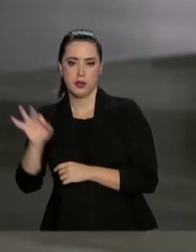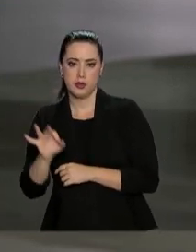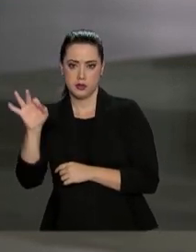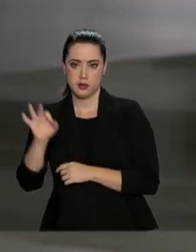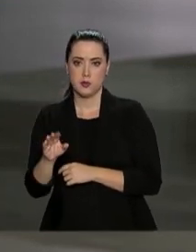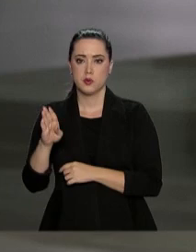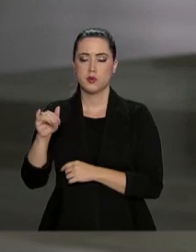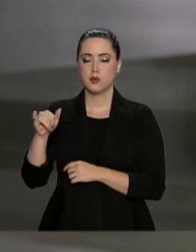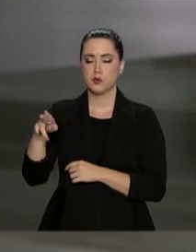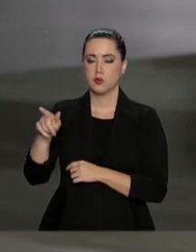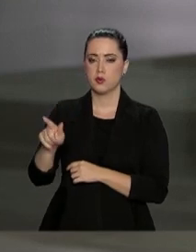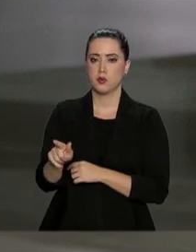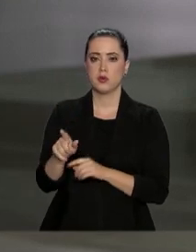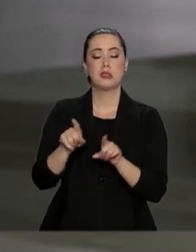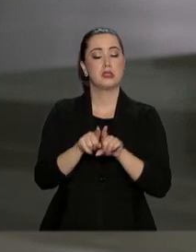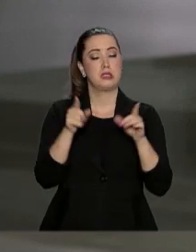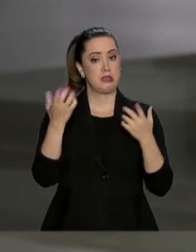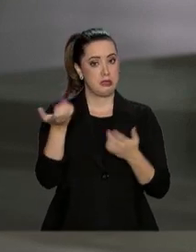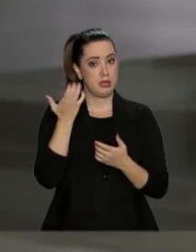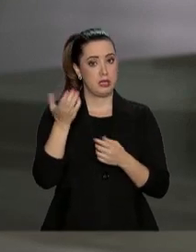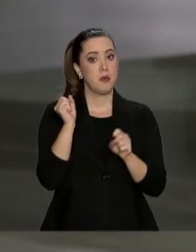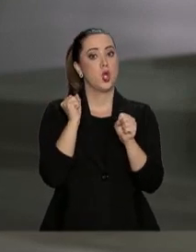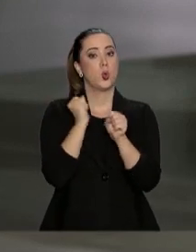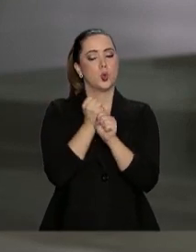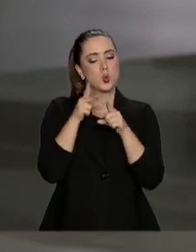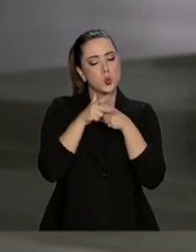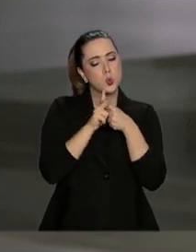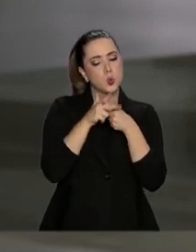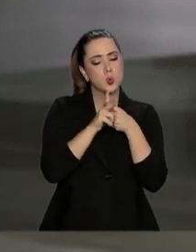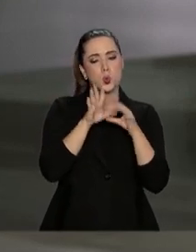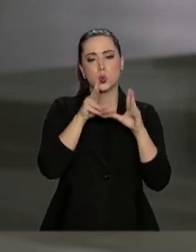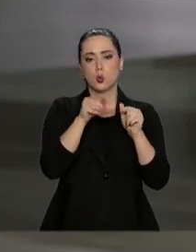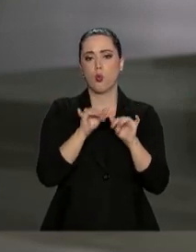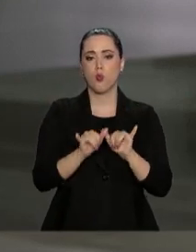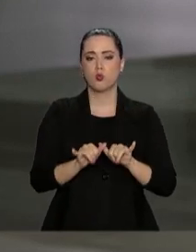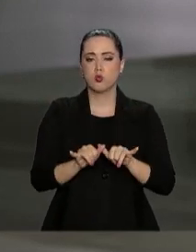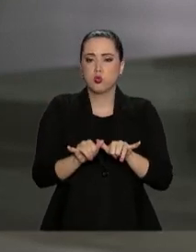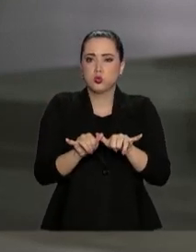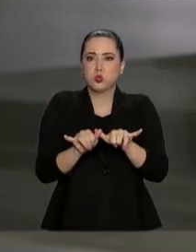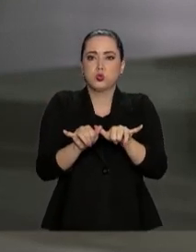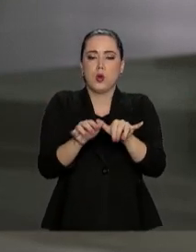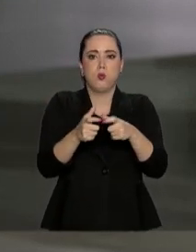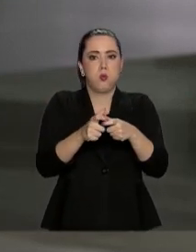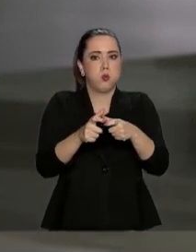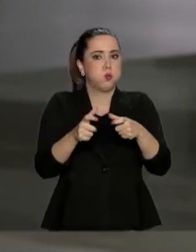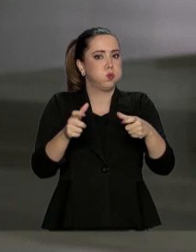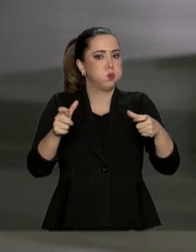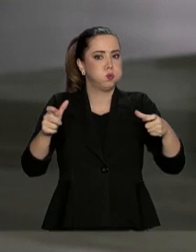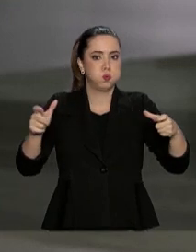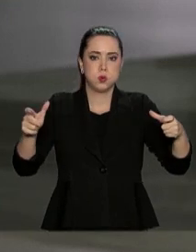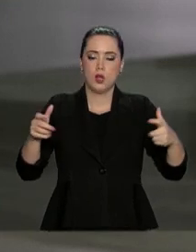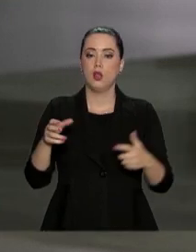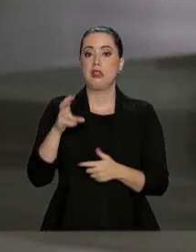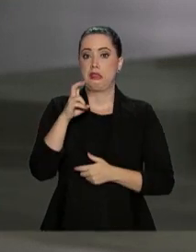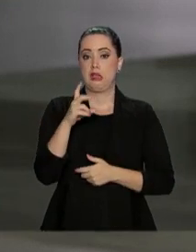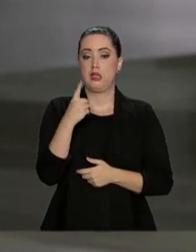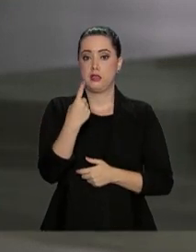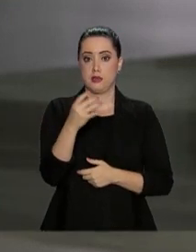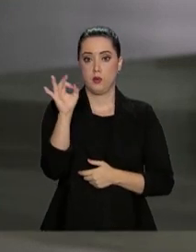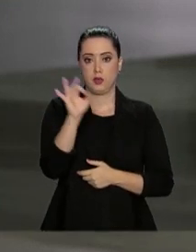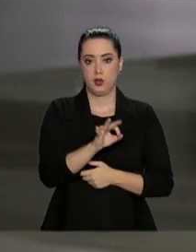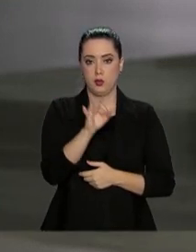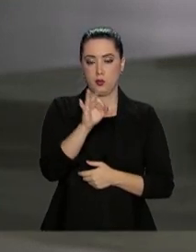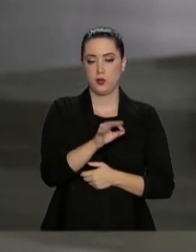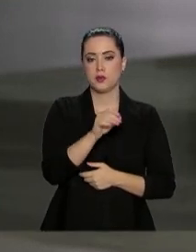-390, que é o maior cargueiro militar produzido no Brasil e que terá, no caso,% da